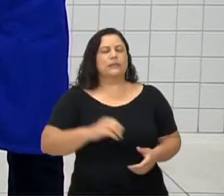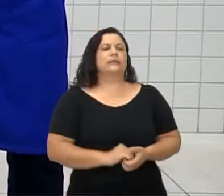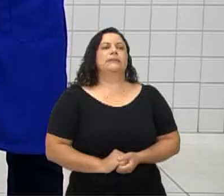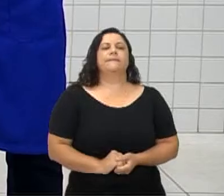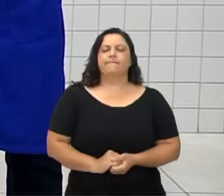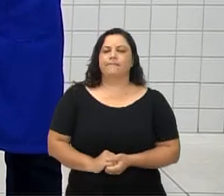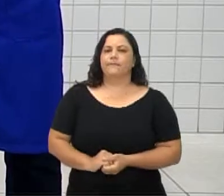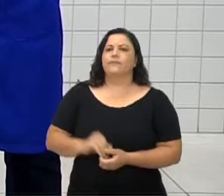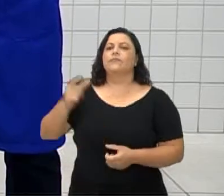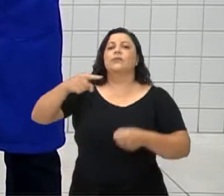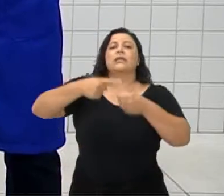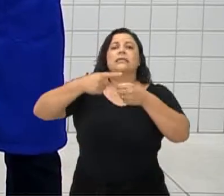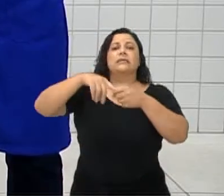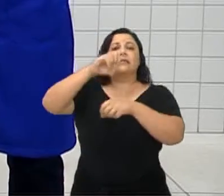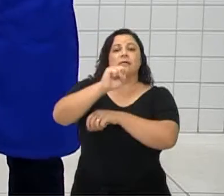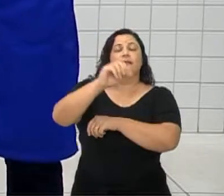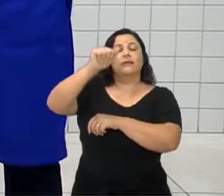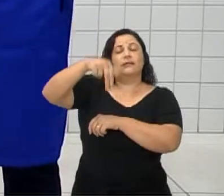Fé, no Paraná.